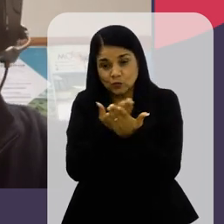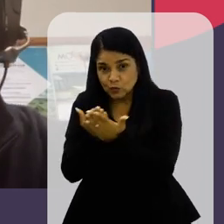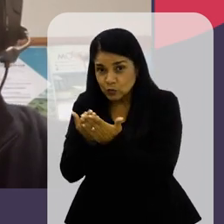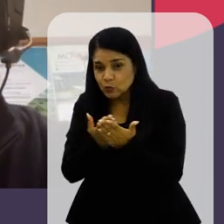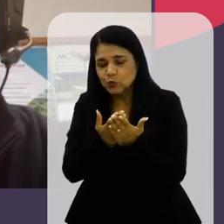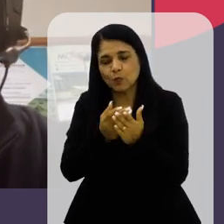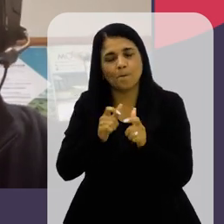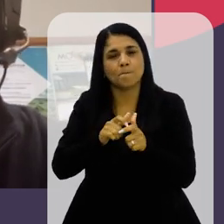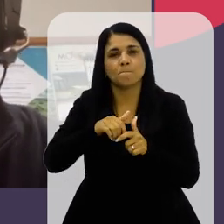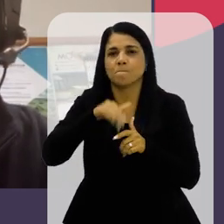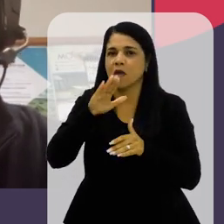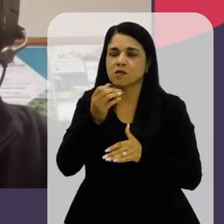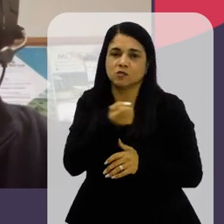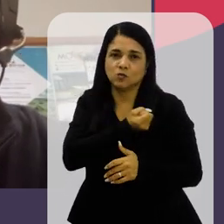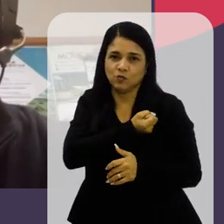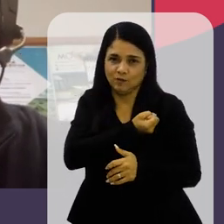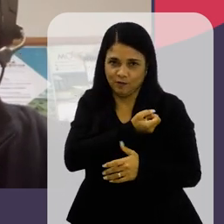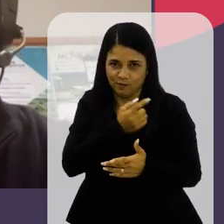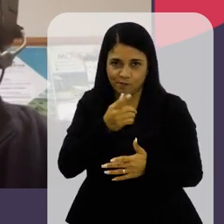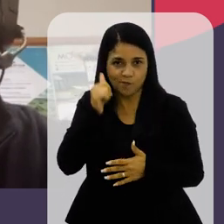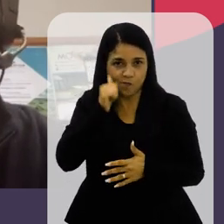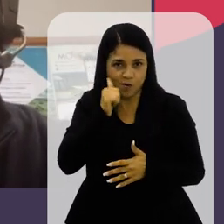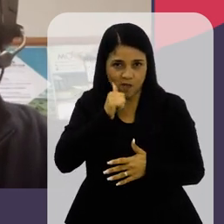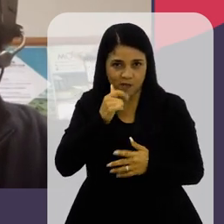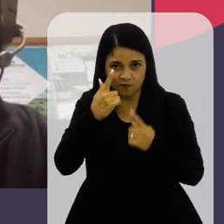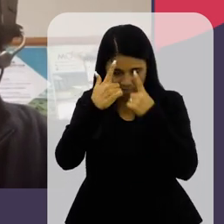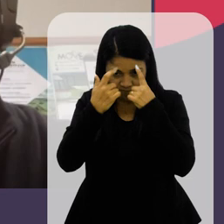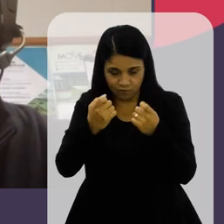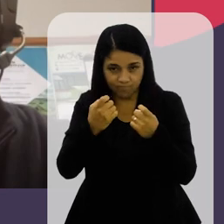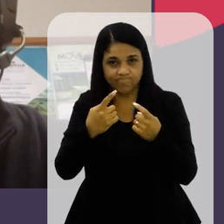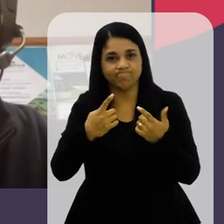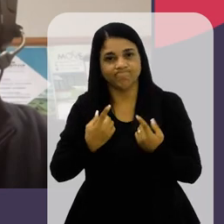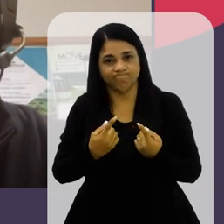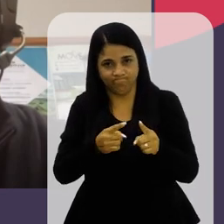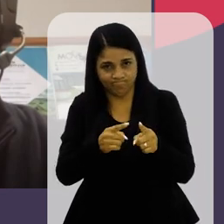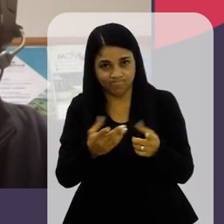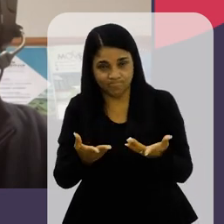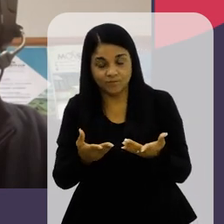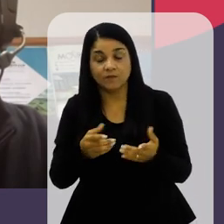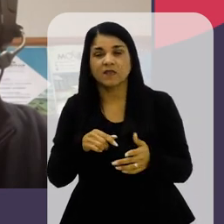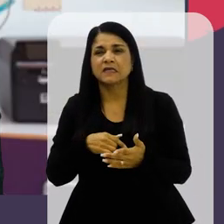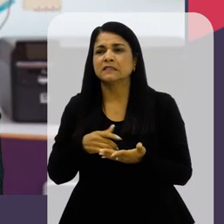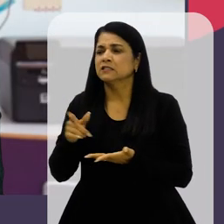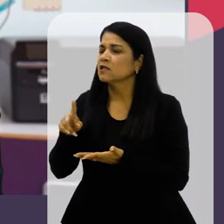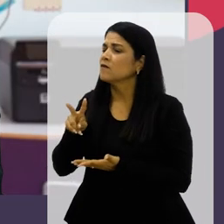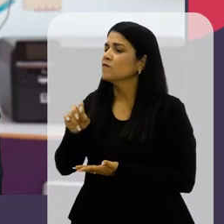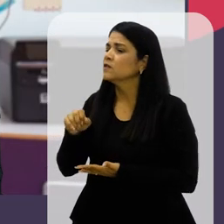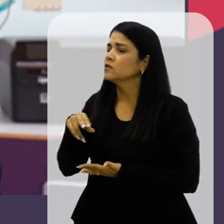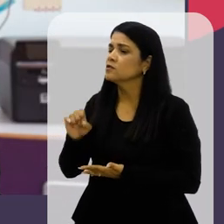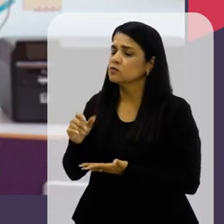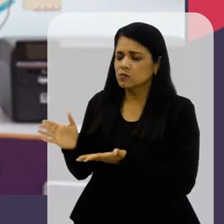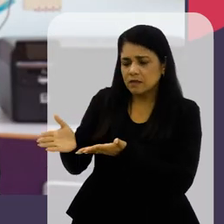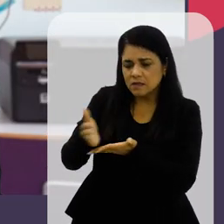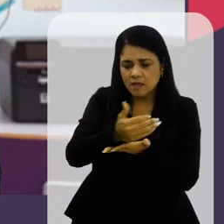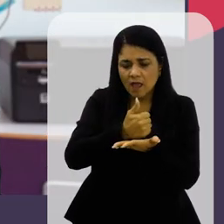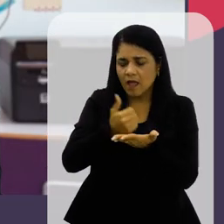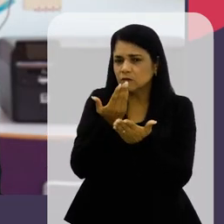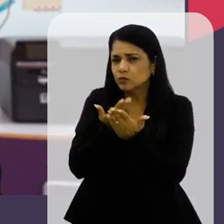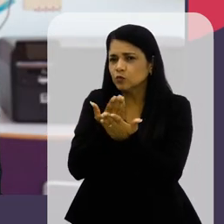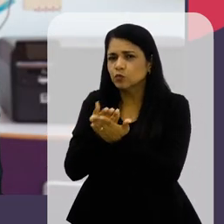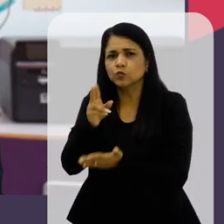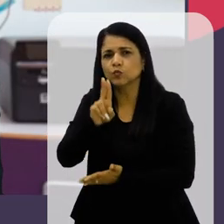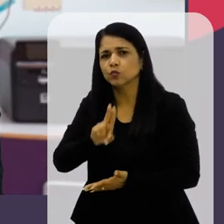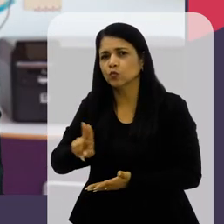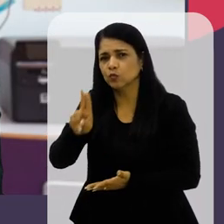No estudo Sim Interessante Vinícius Os dados Que foram Utilizados